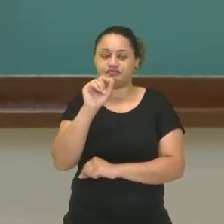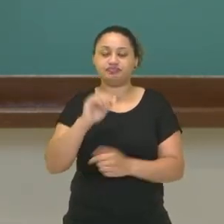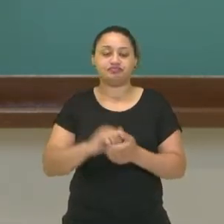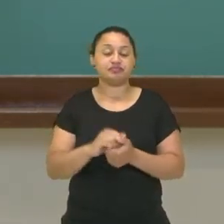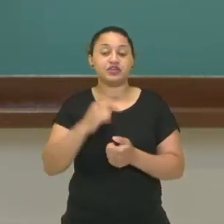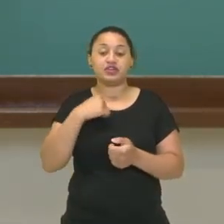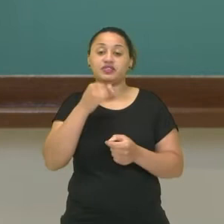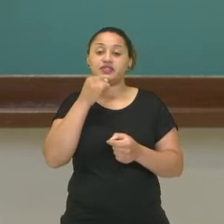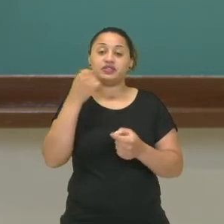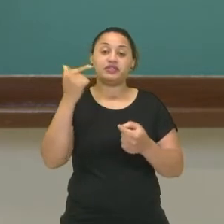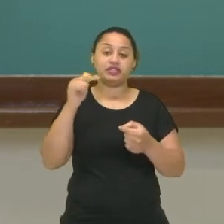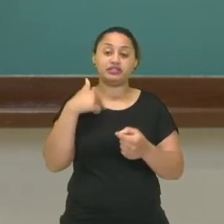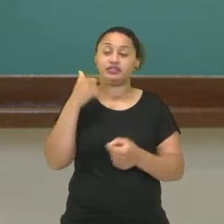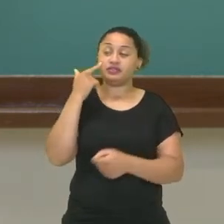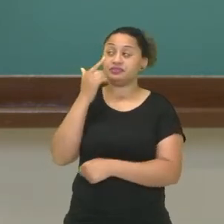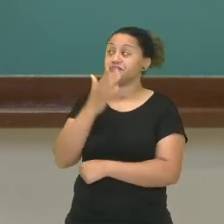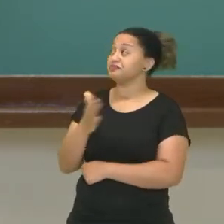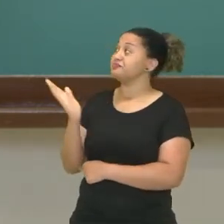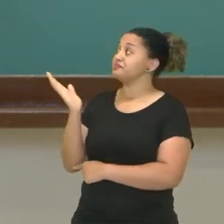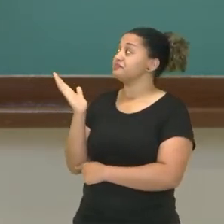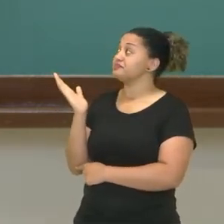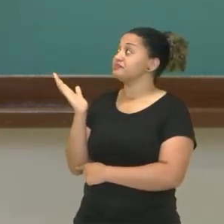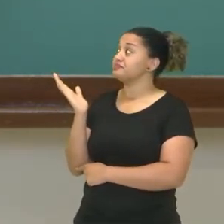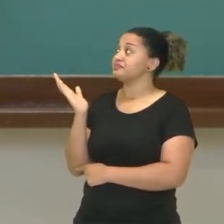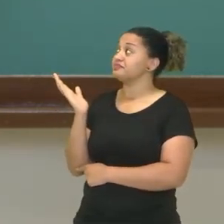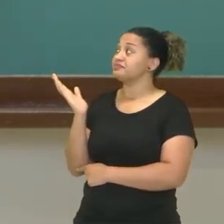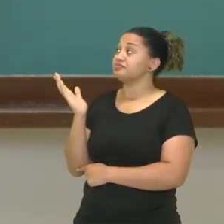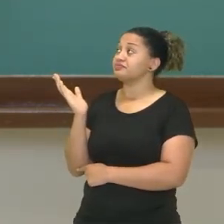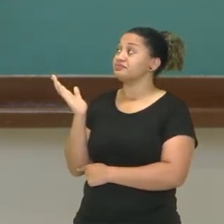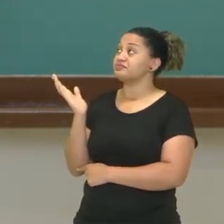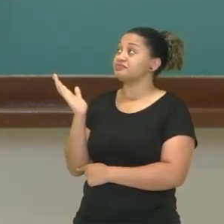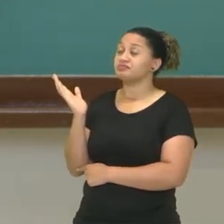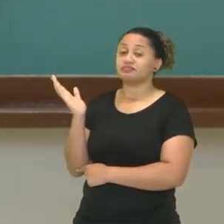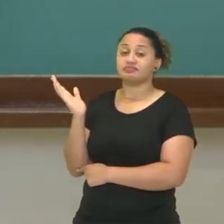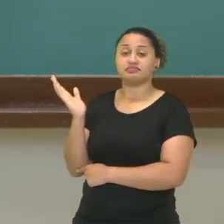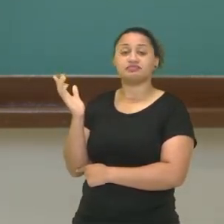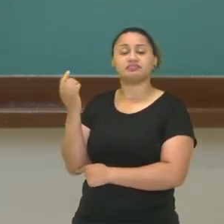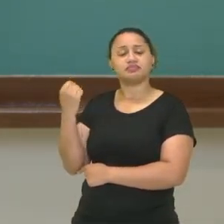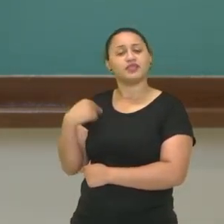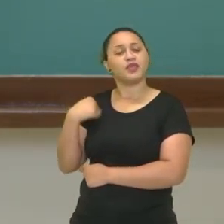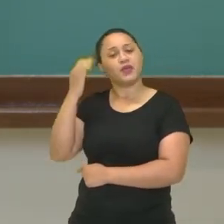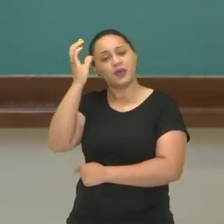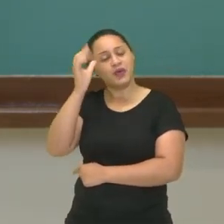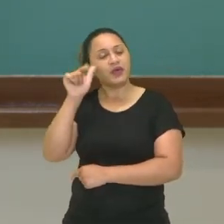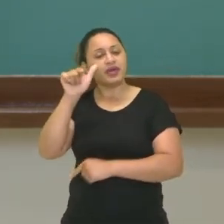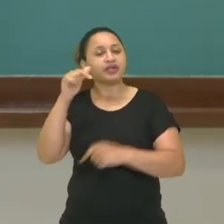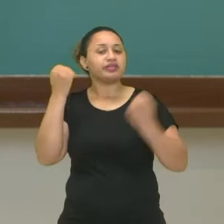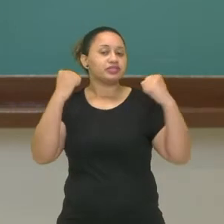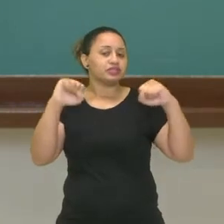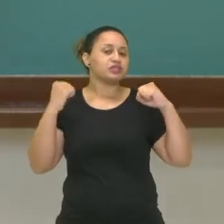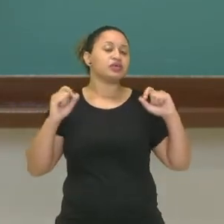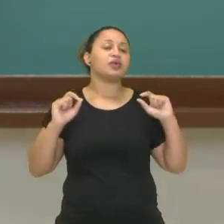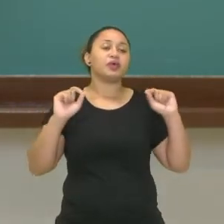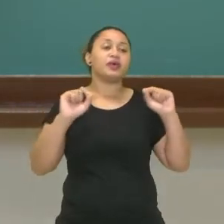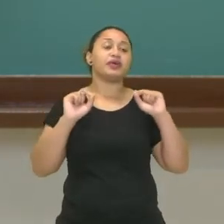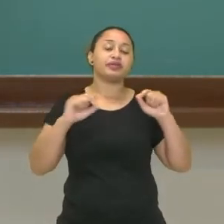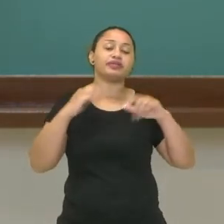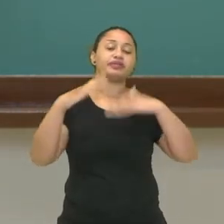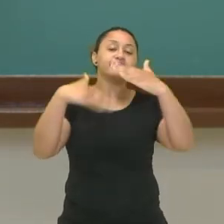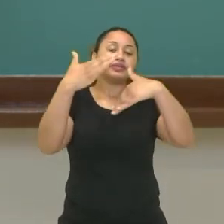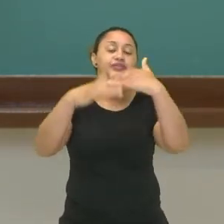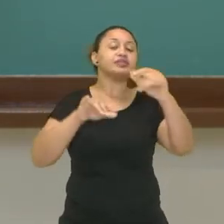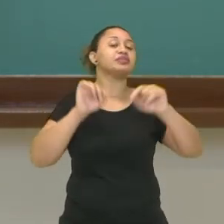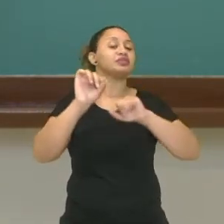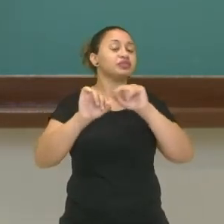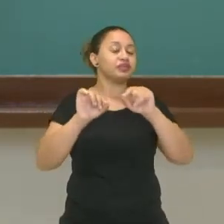agachamento, né? Estou fazendo os exercícios de agachamento, então tenho que ter consciência que esse exercício de agachamento vai desenvolver